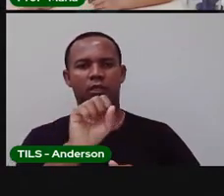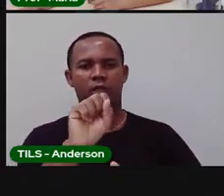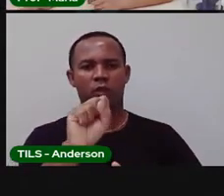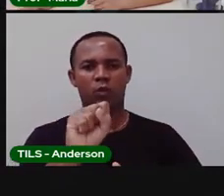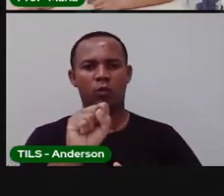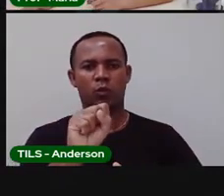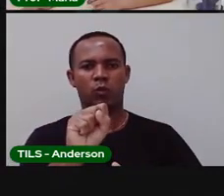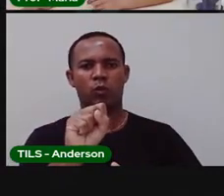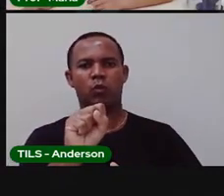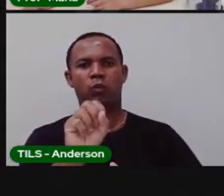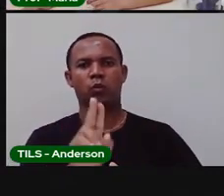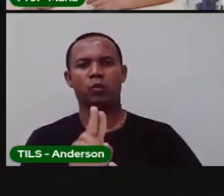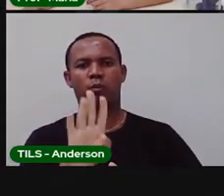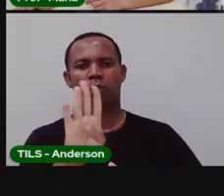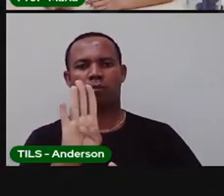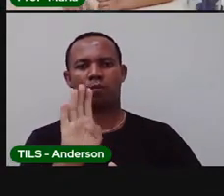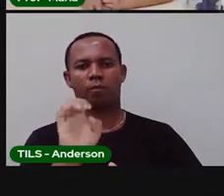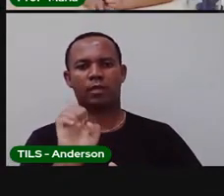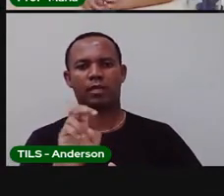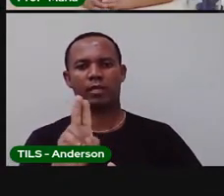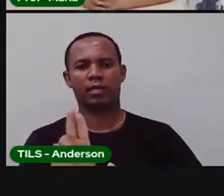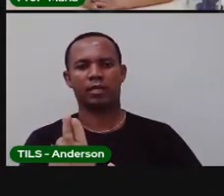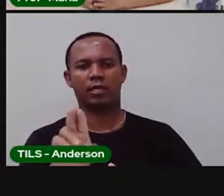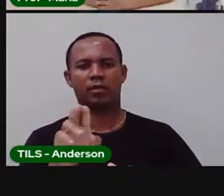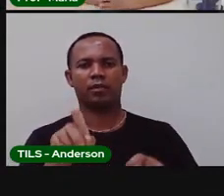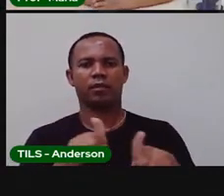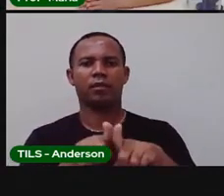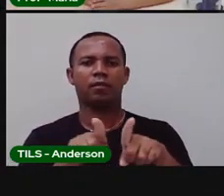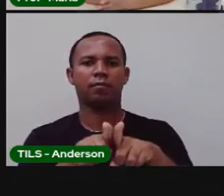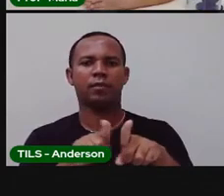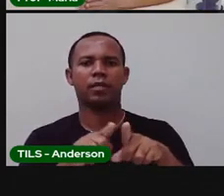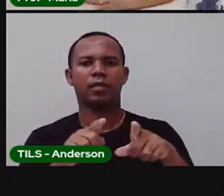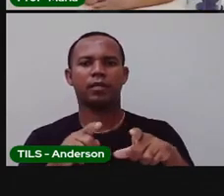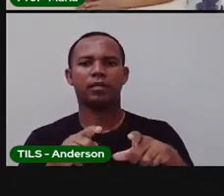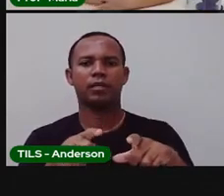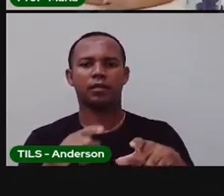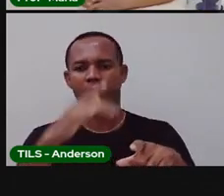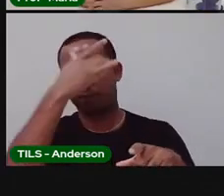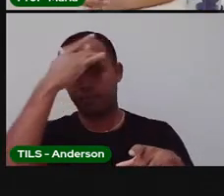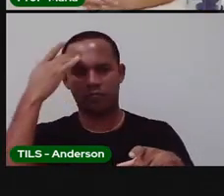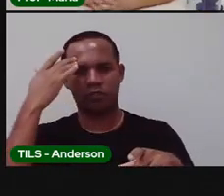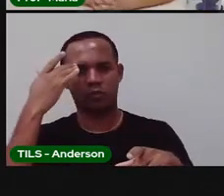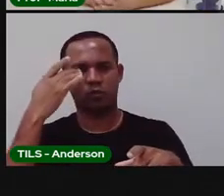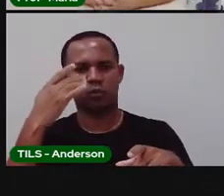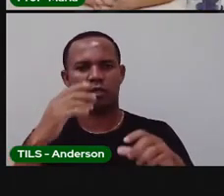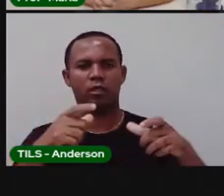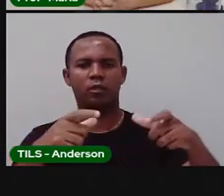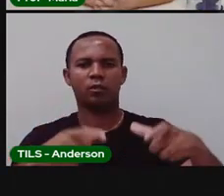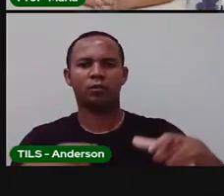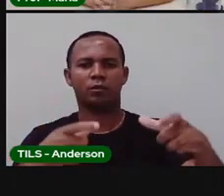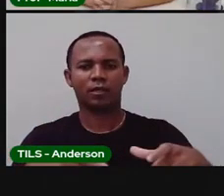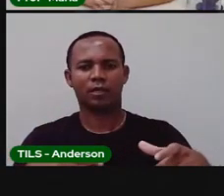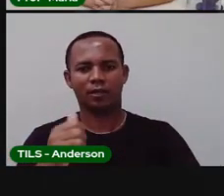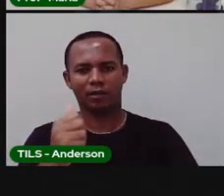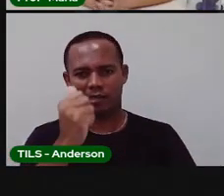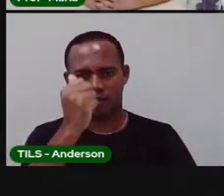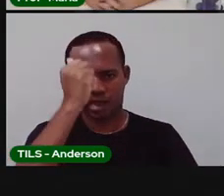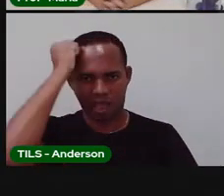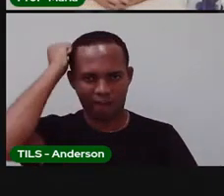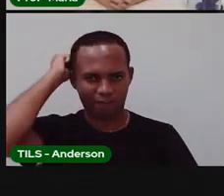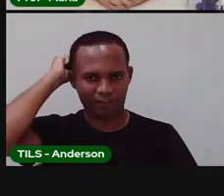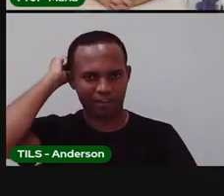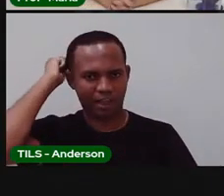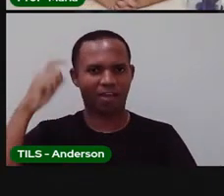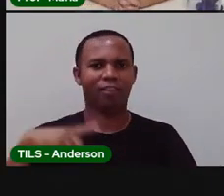bairro aviário, né? Os alunos aí das escolas do bairro aviário mandam um alô aqui pra Pró, dão uma moralzinha pra gente,